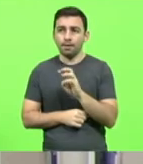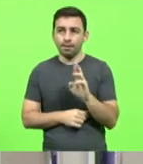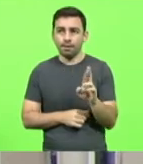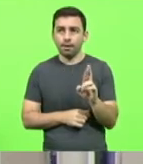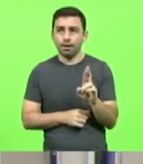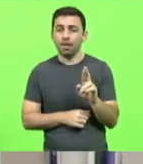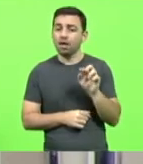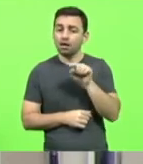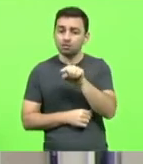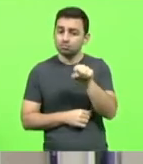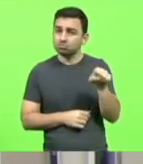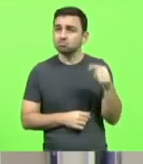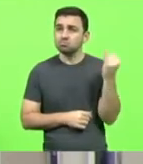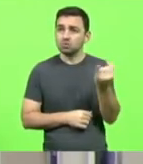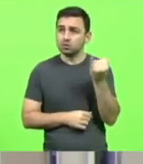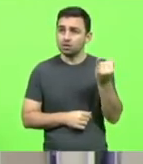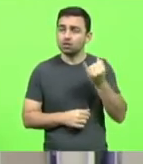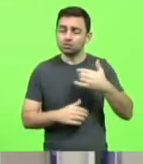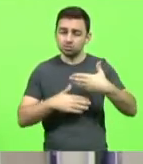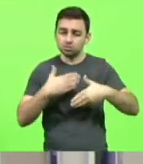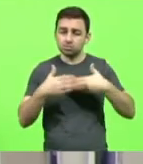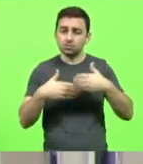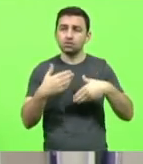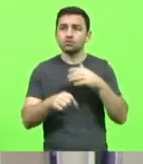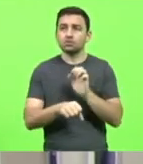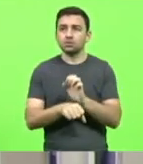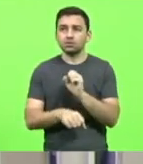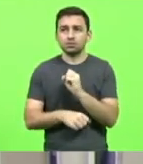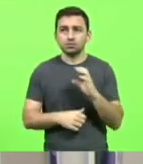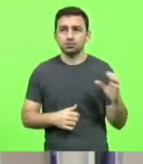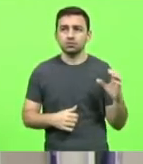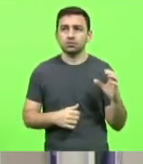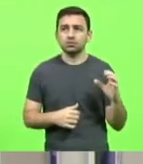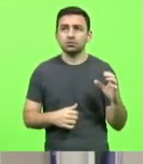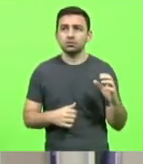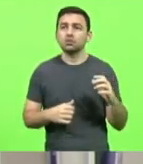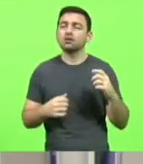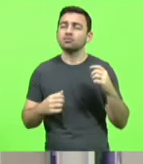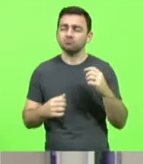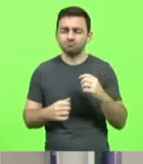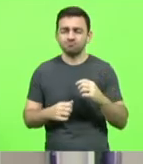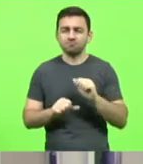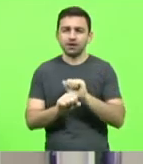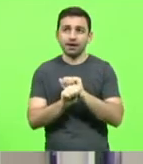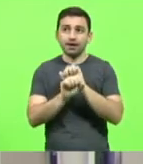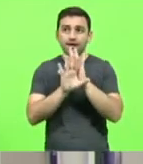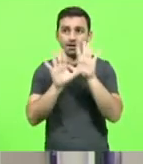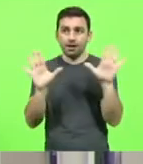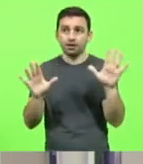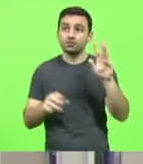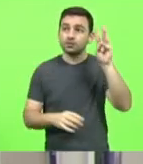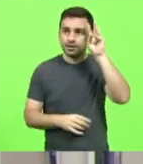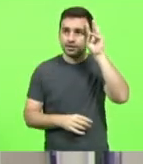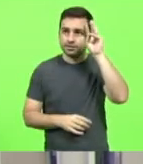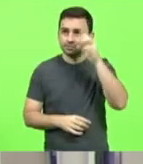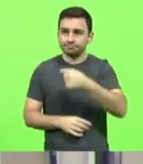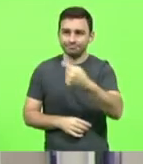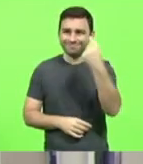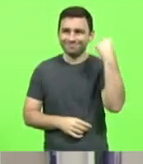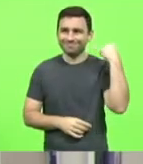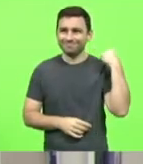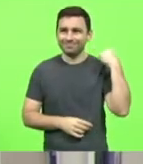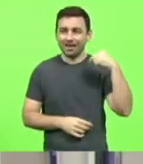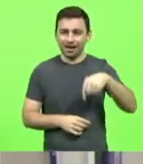fundamental para o desenvolvimento do Estado. E essa leitura, que ficou muito clara na reunião de terça-feira com líderes aqui da